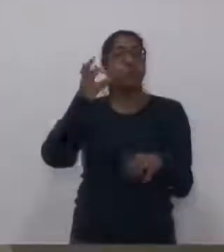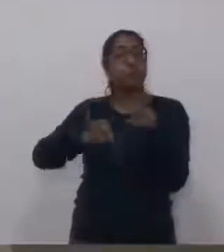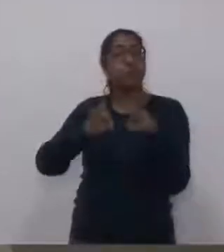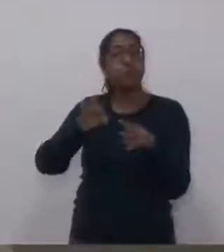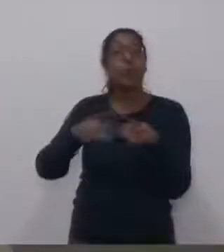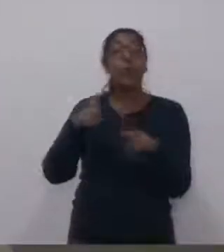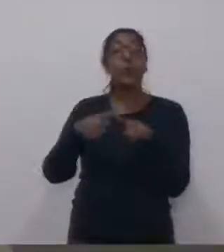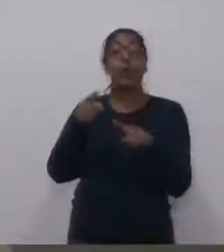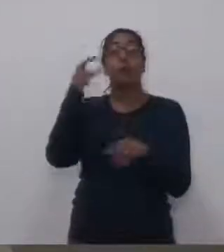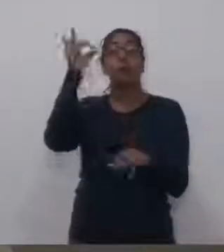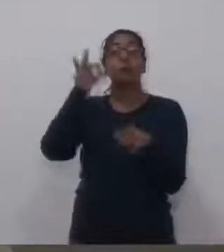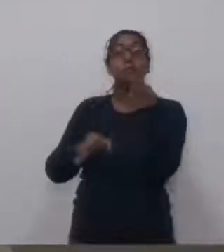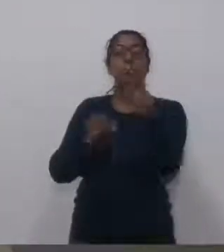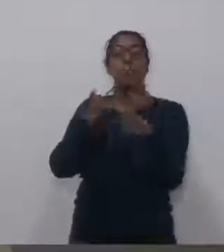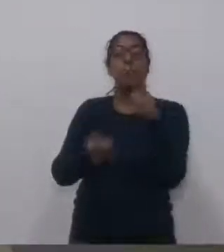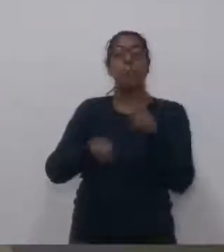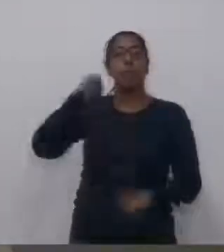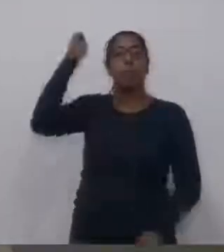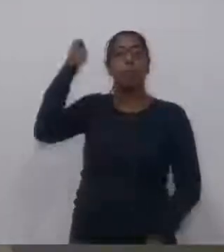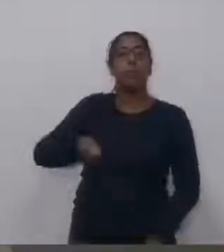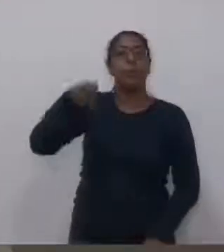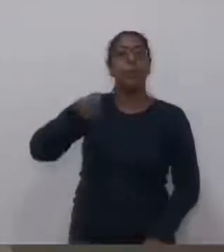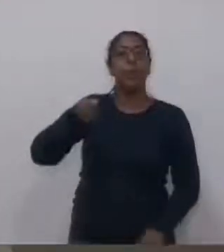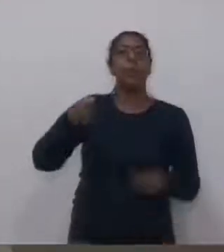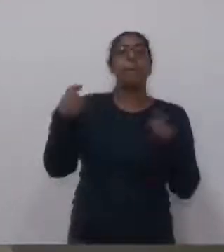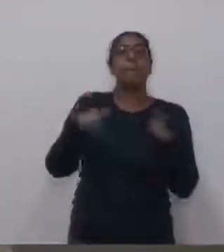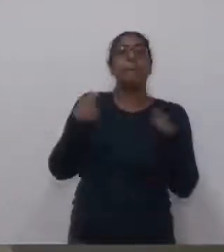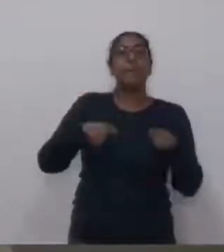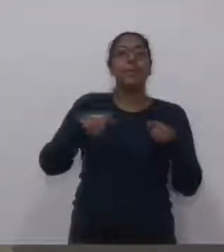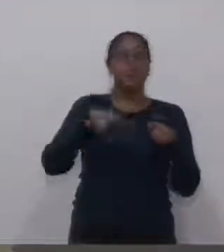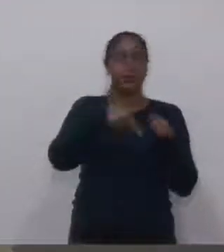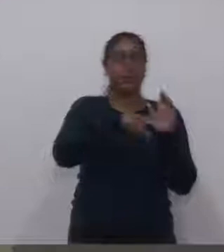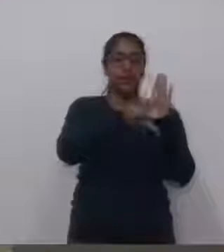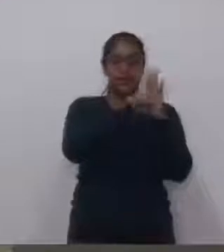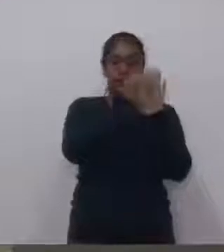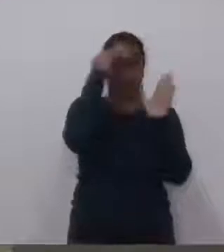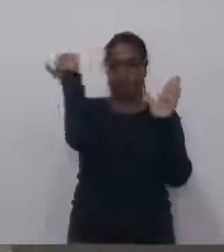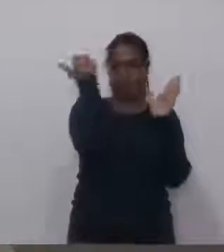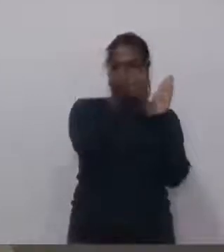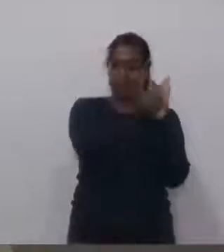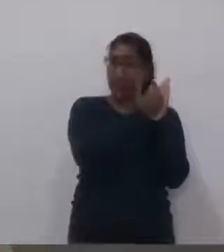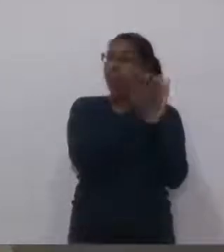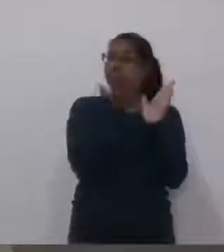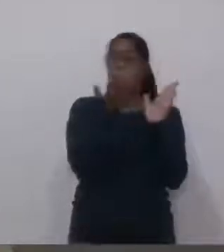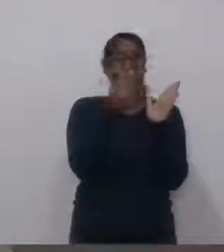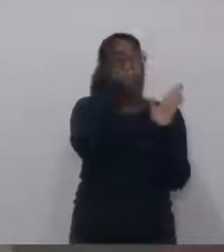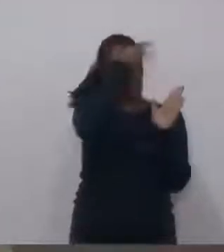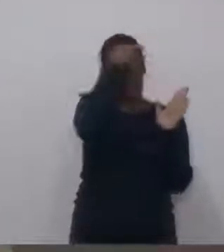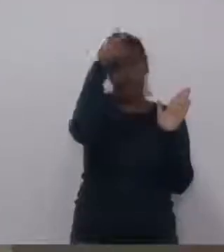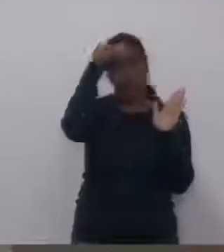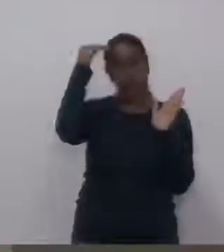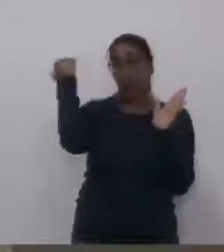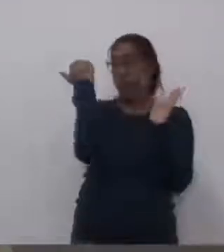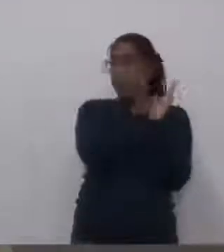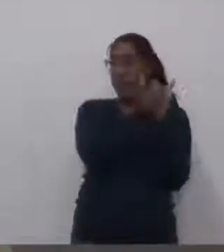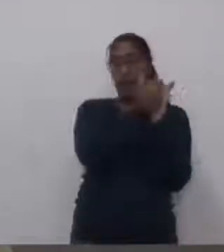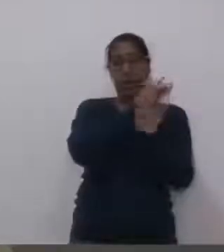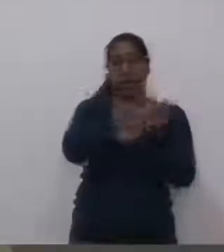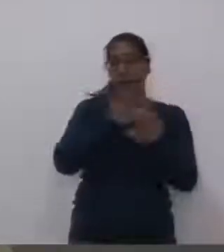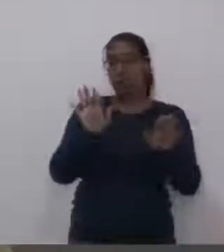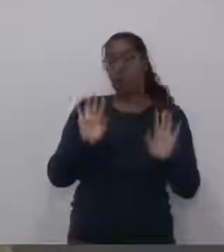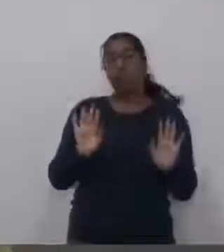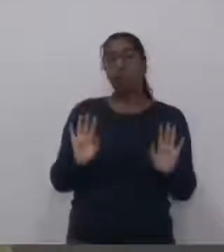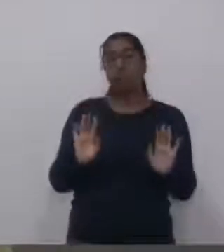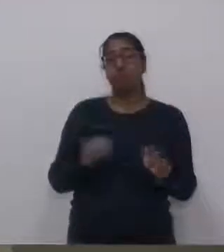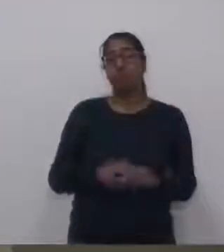cumprir, tem que se cumprir. Eu acho que deve-se conversar, se quer o diálogo, se tiver essa solução, senão, minha é esse, porque,